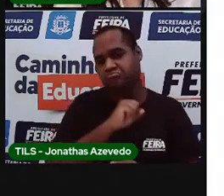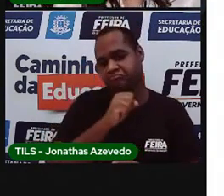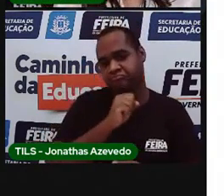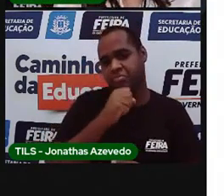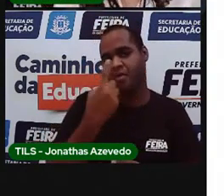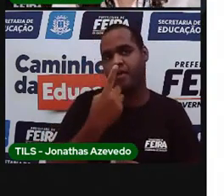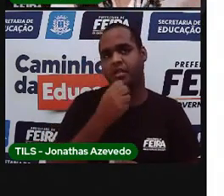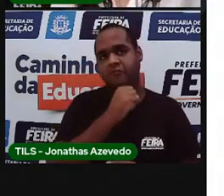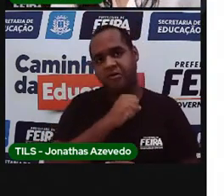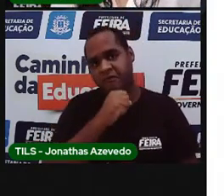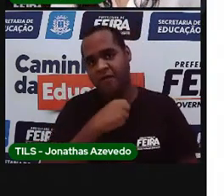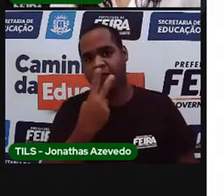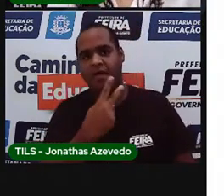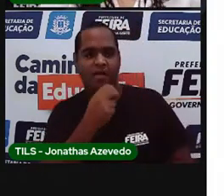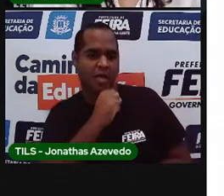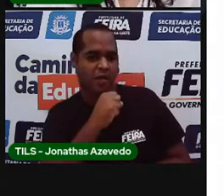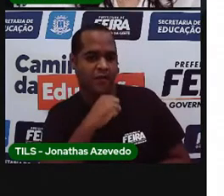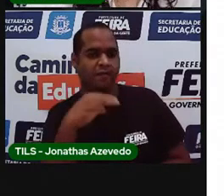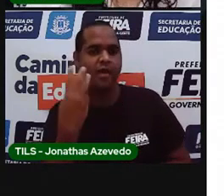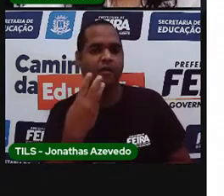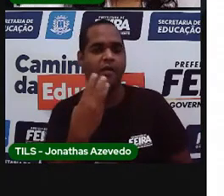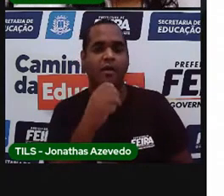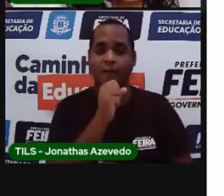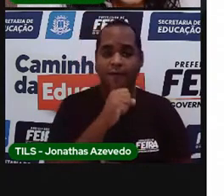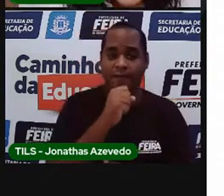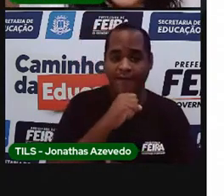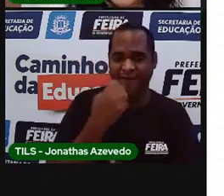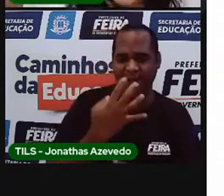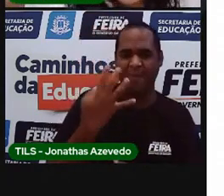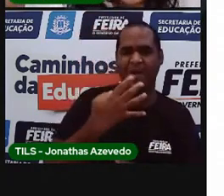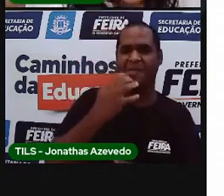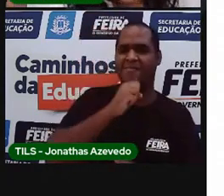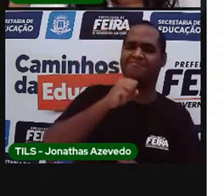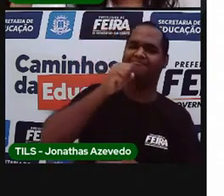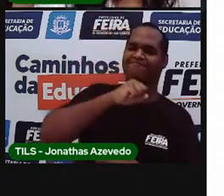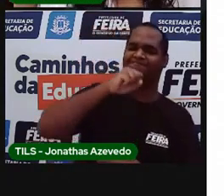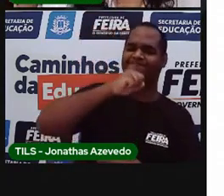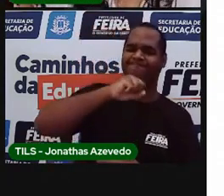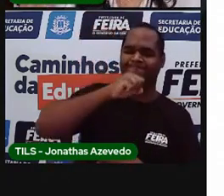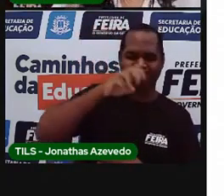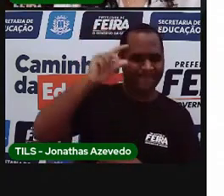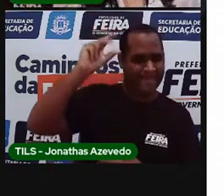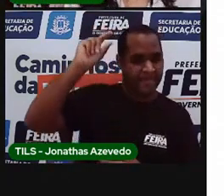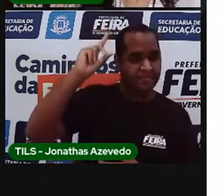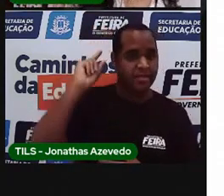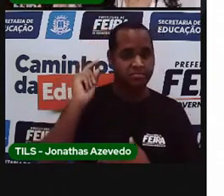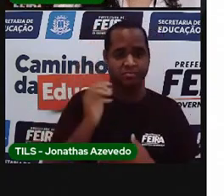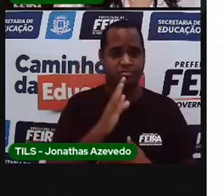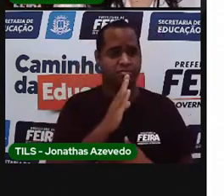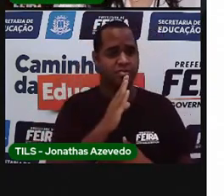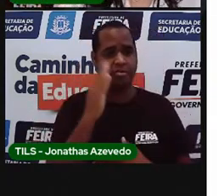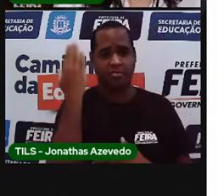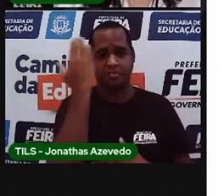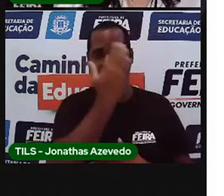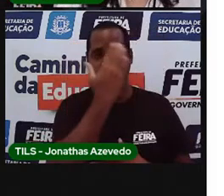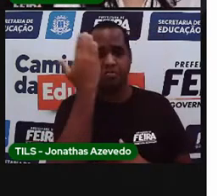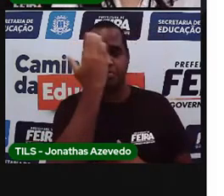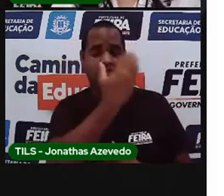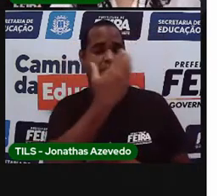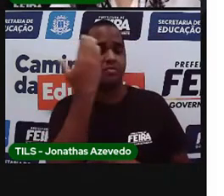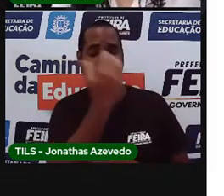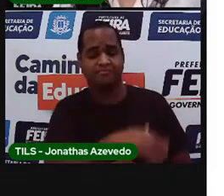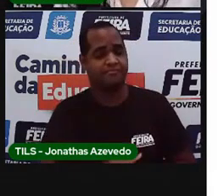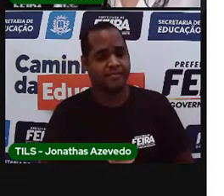bisavó. O tataravô. O tataratataratataratataratataravô. Essas pessoas a gente já não conheceu.